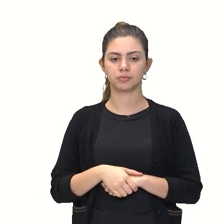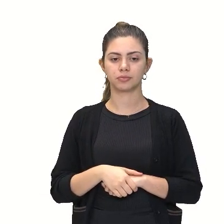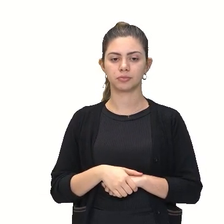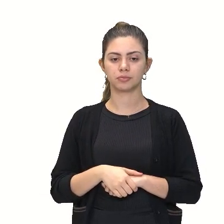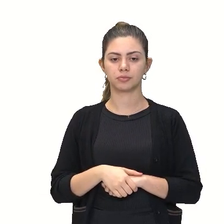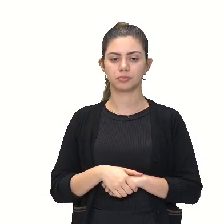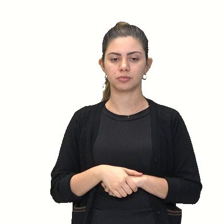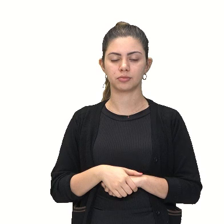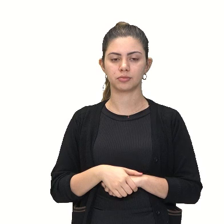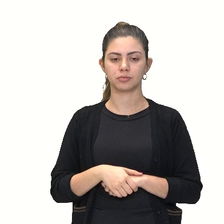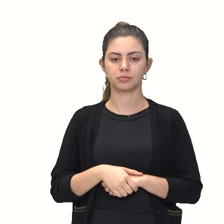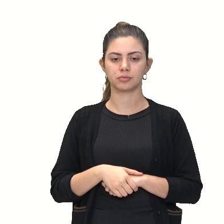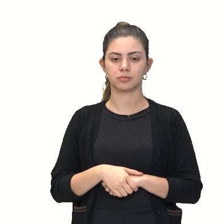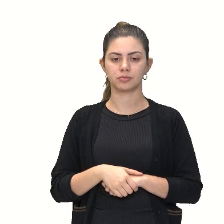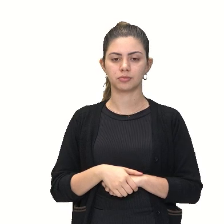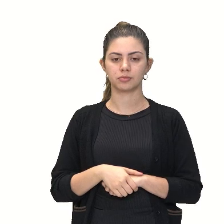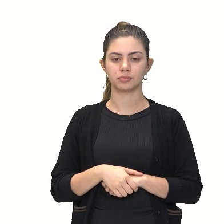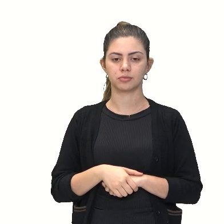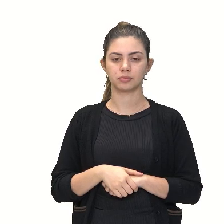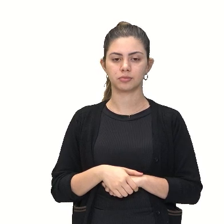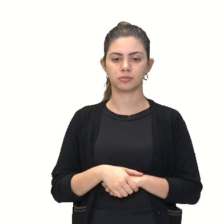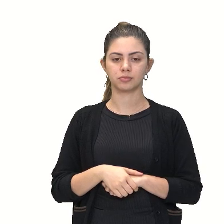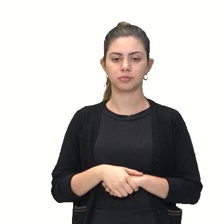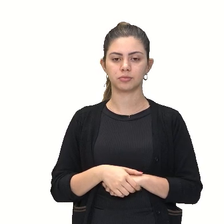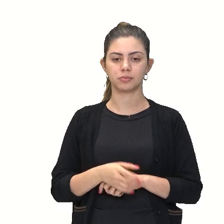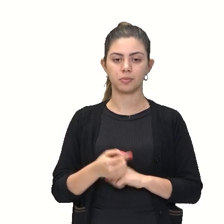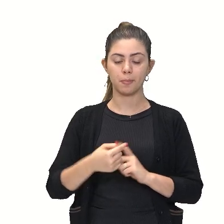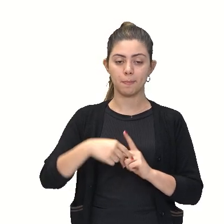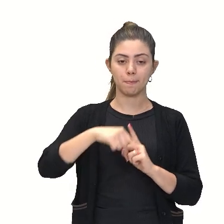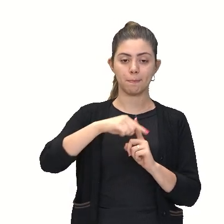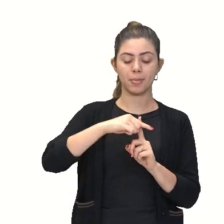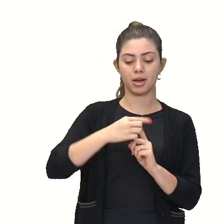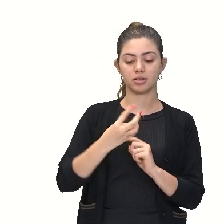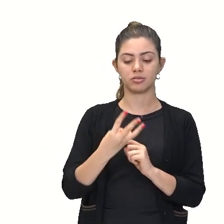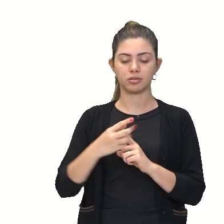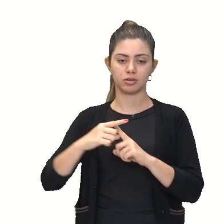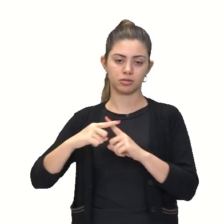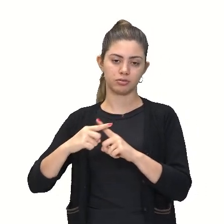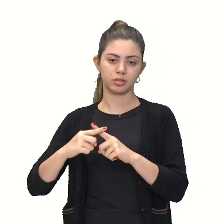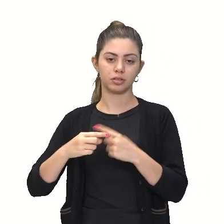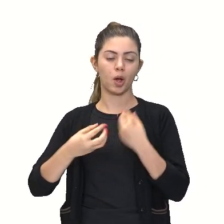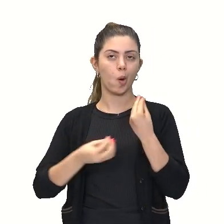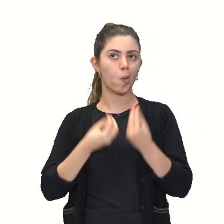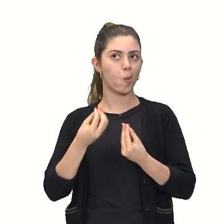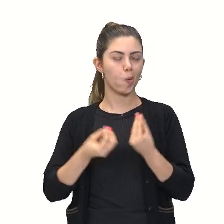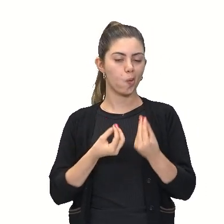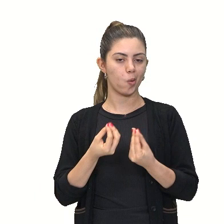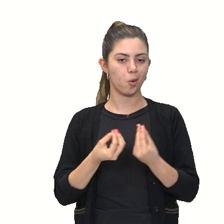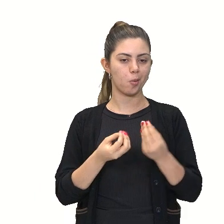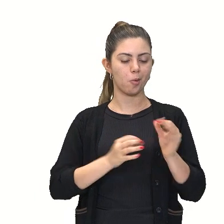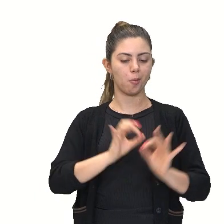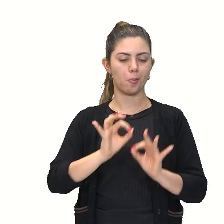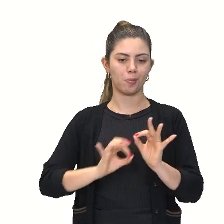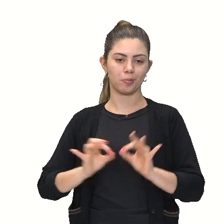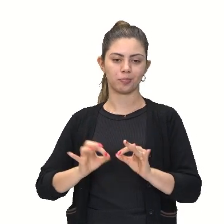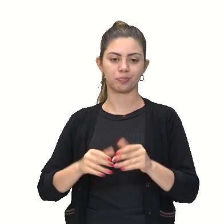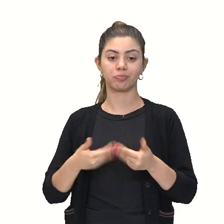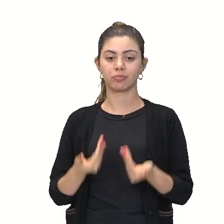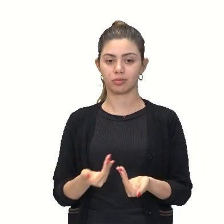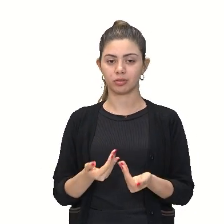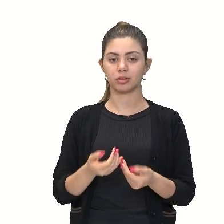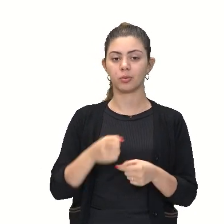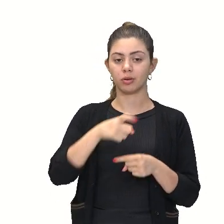De seu triplo. Como é que ficaria? Terça parte. Essa